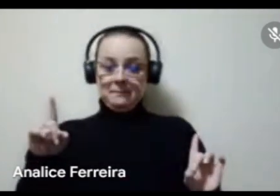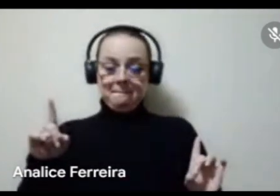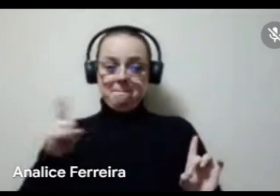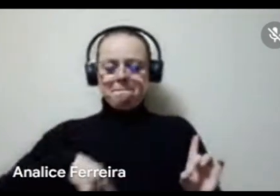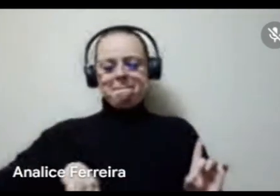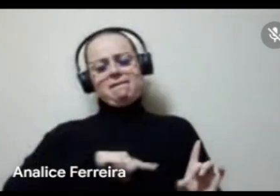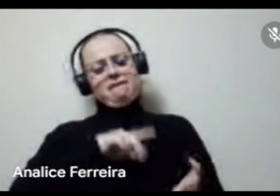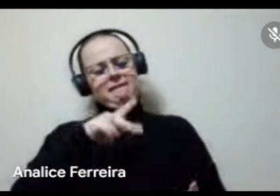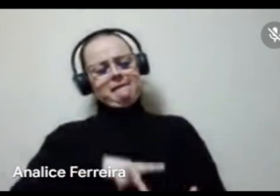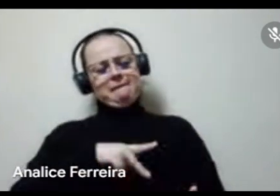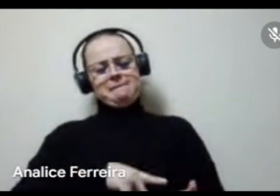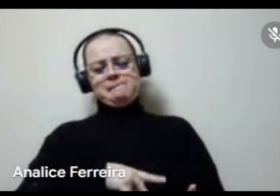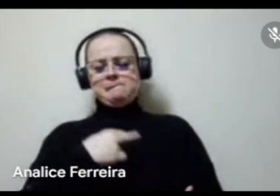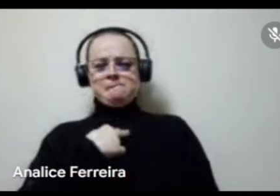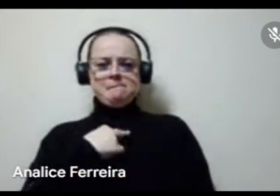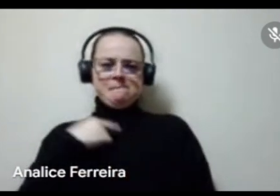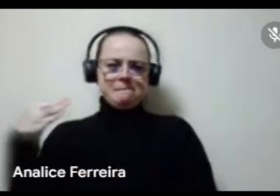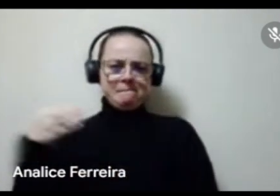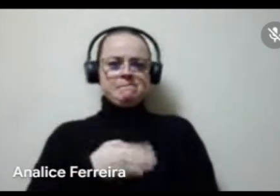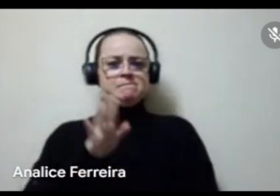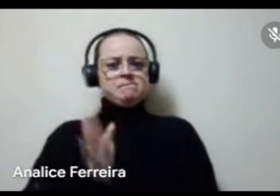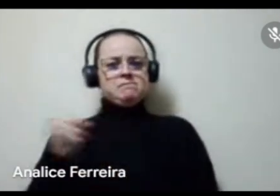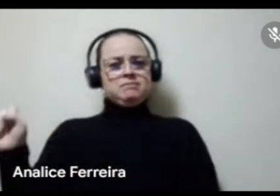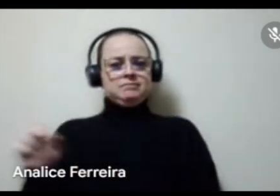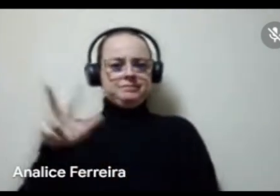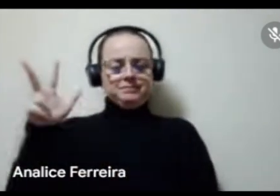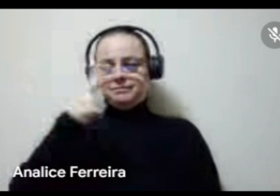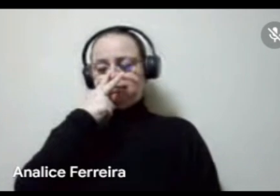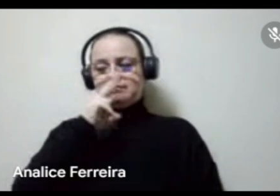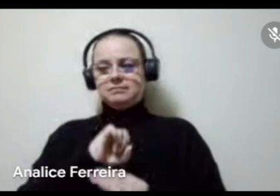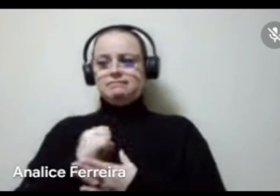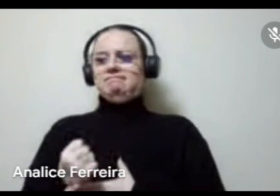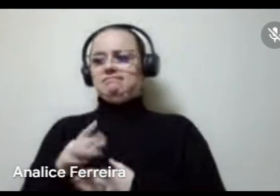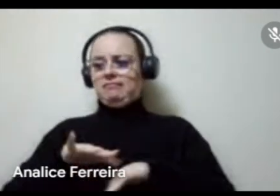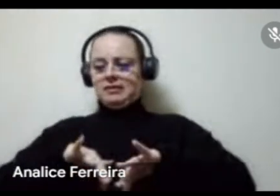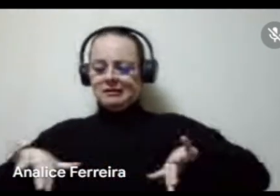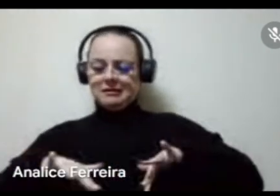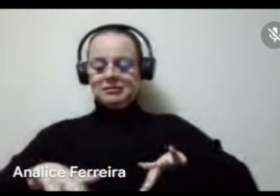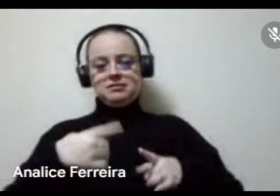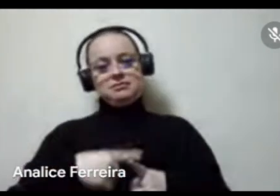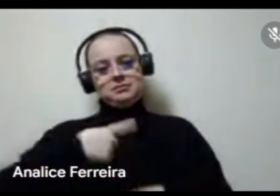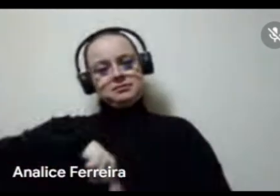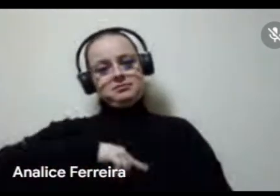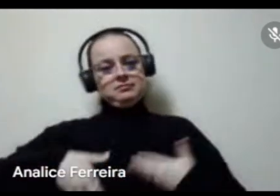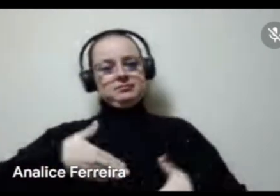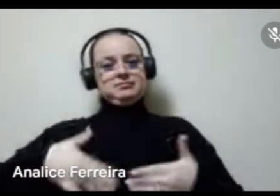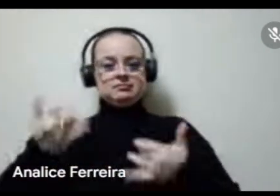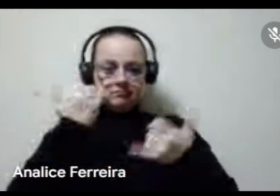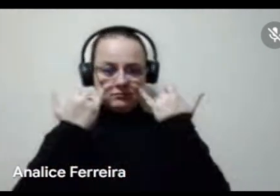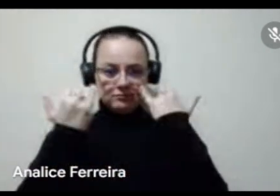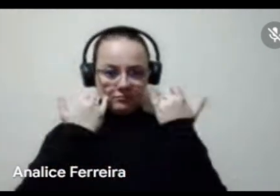gente realmente não pode trazer já esses valores, né, amarradinhos, separadinhos, exatamente porque a gente está nesse processo de disputa, para